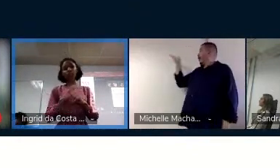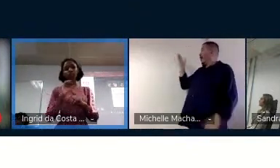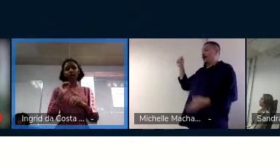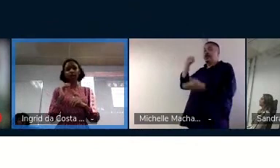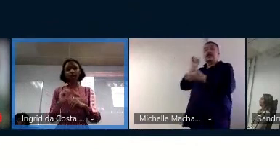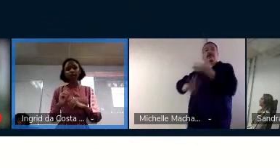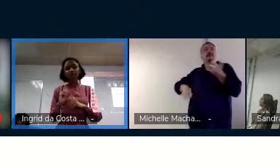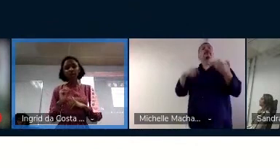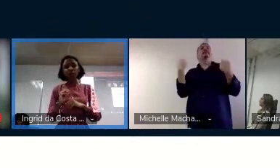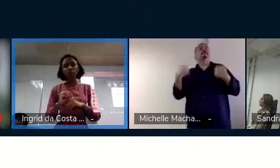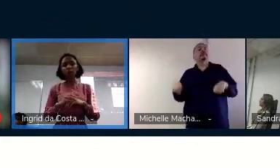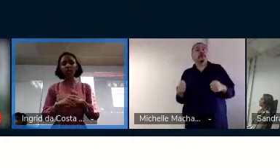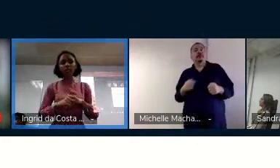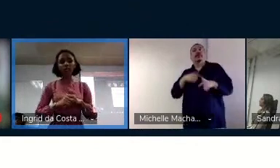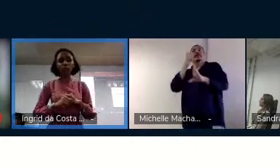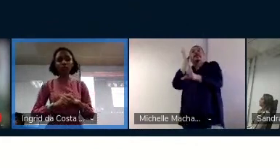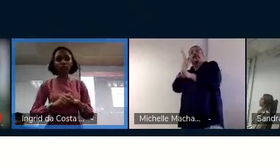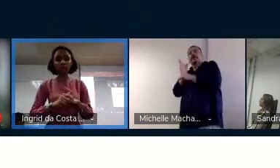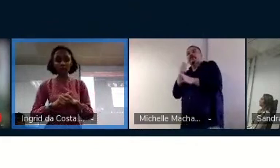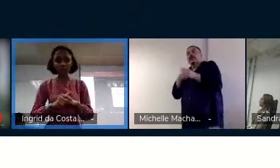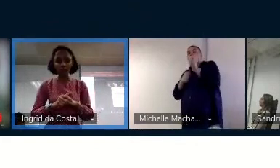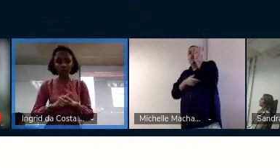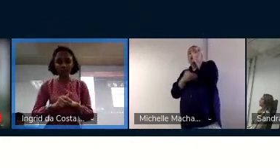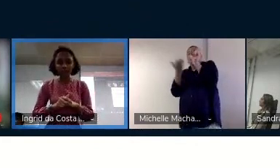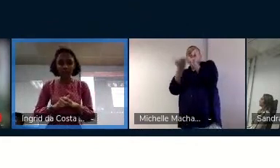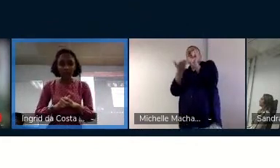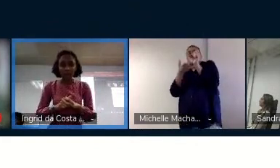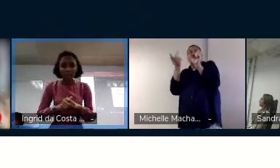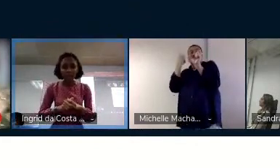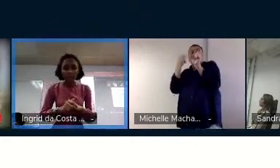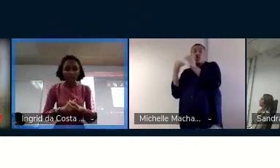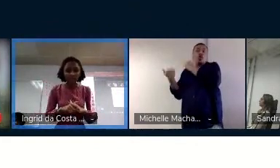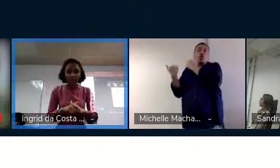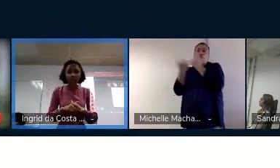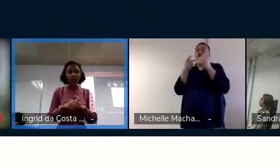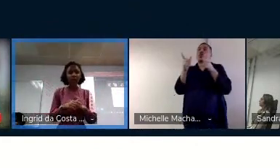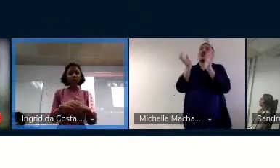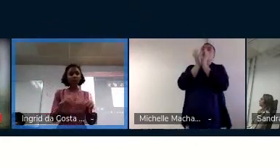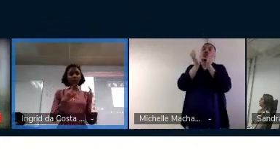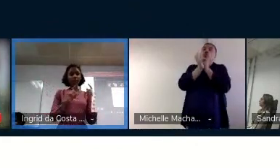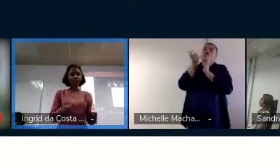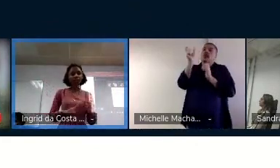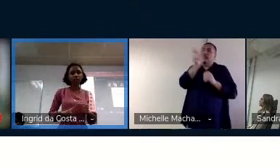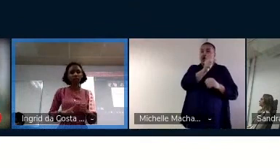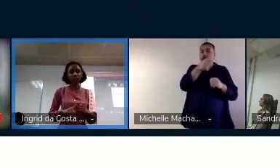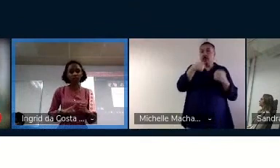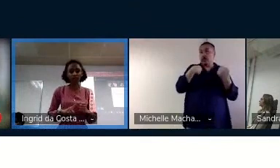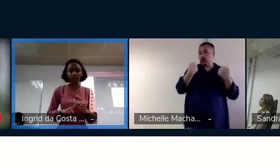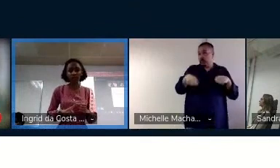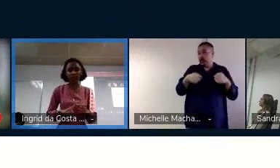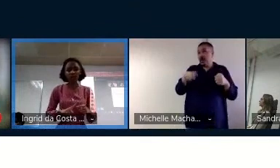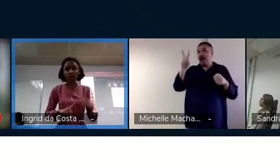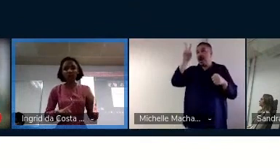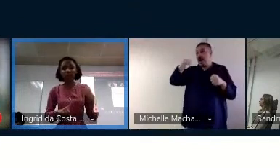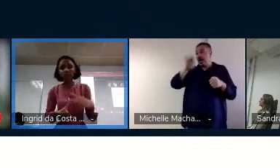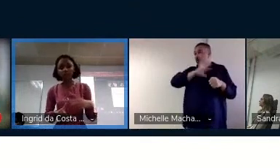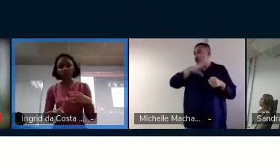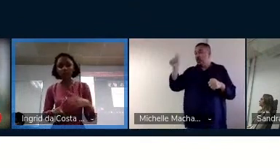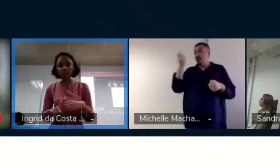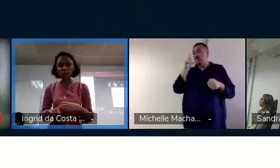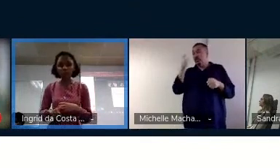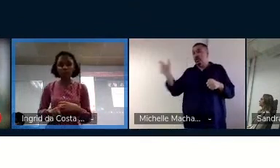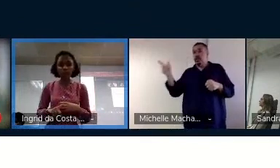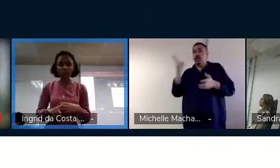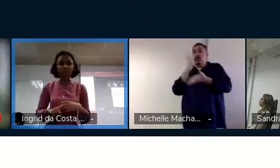precisamos identificar a base em comum em cada grupo de palavras. Para começar, eu preciso ler todas as palavras que